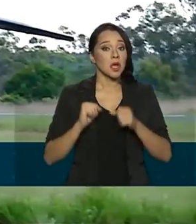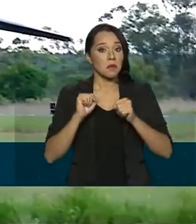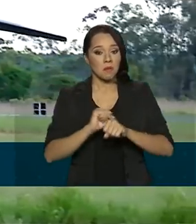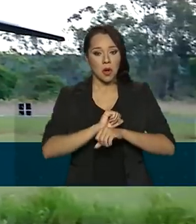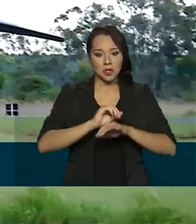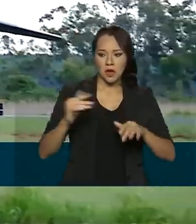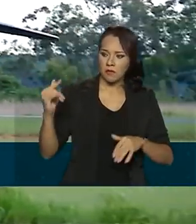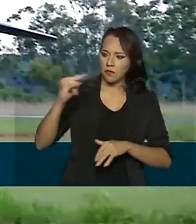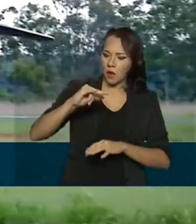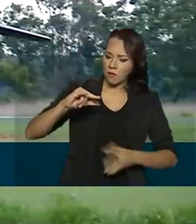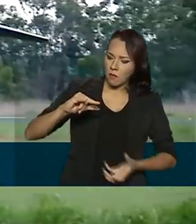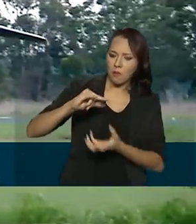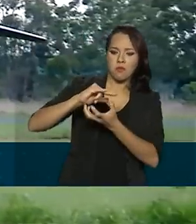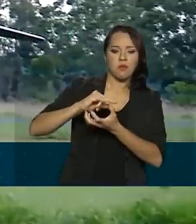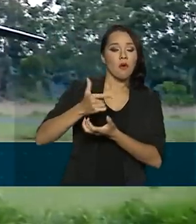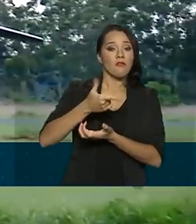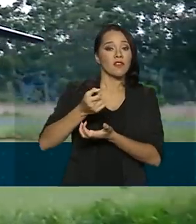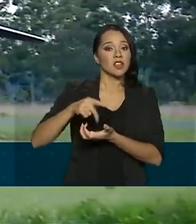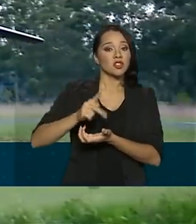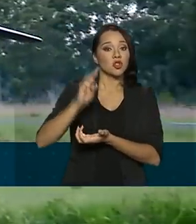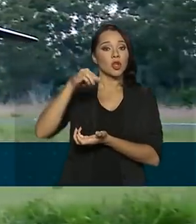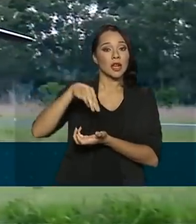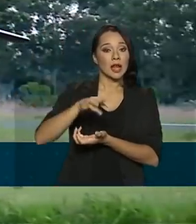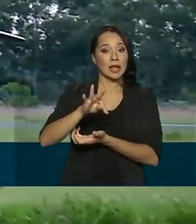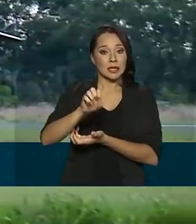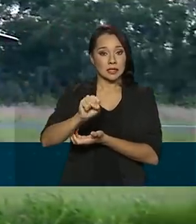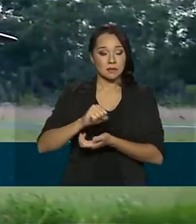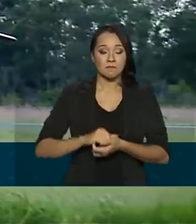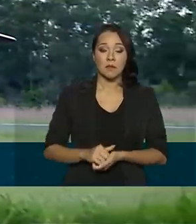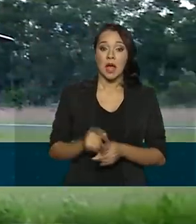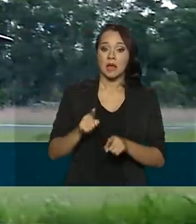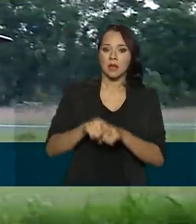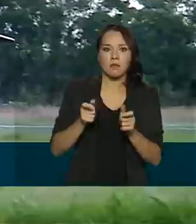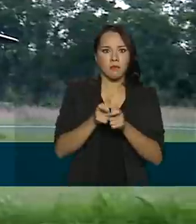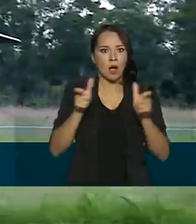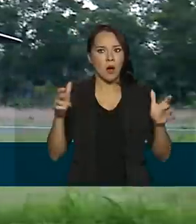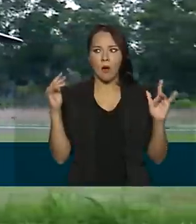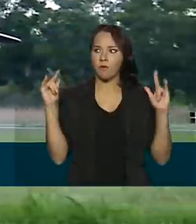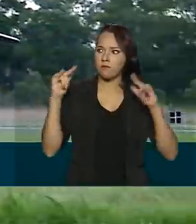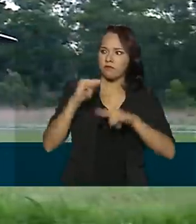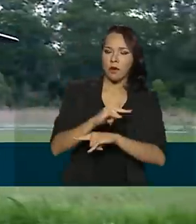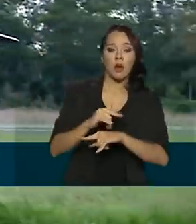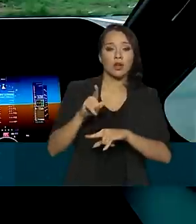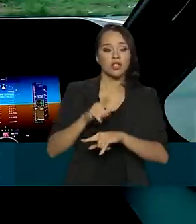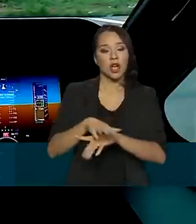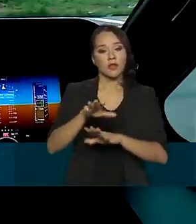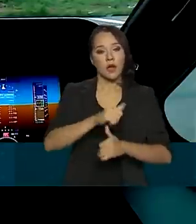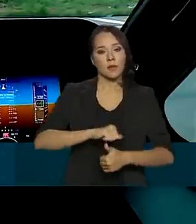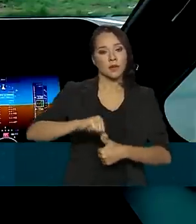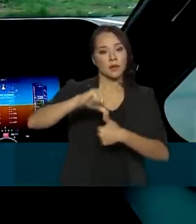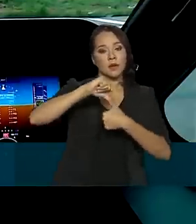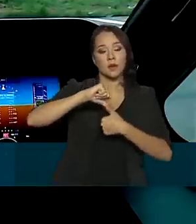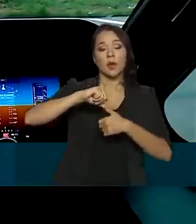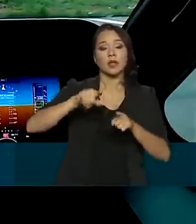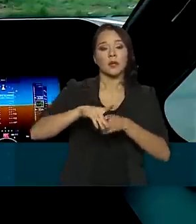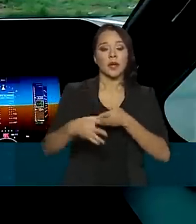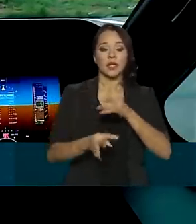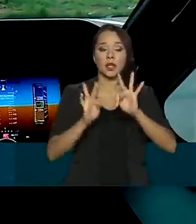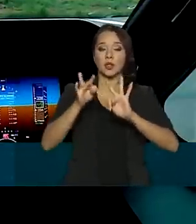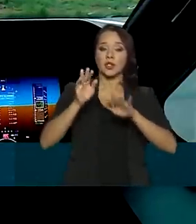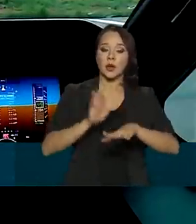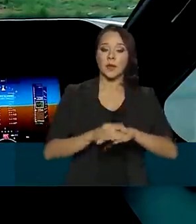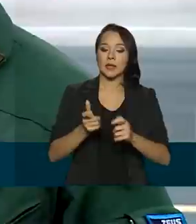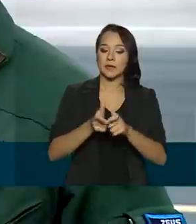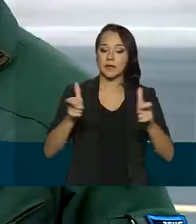transportar cerca de 20 toneladas. Além de ser a maior aeronave produzida no Hemisfério Sul e com a tecnologia mais